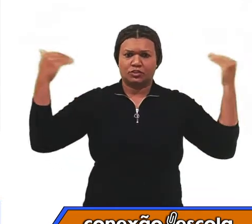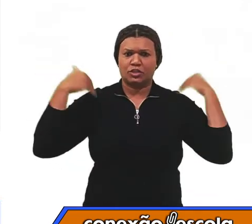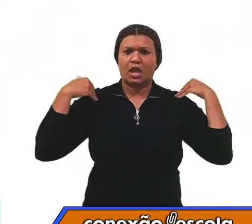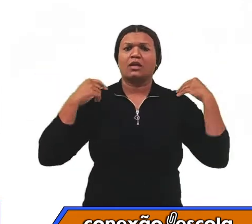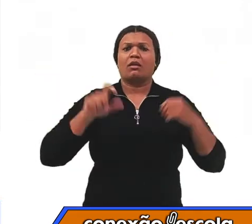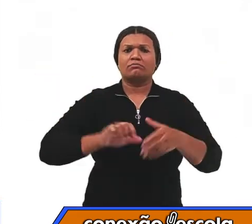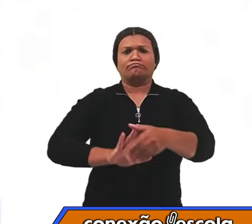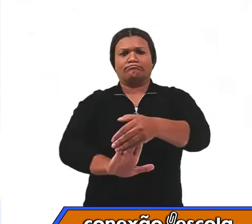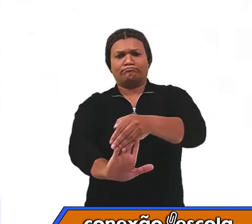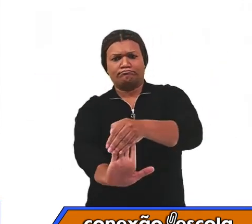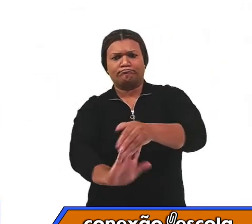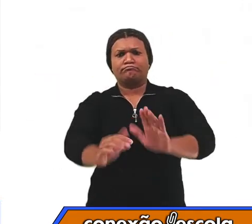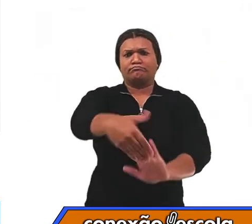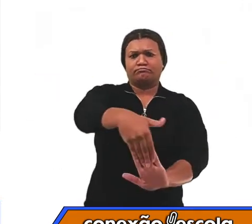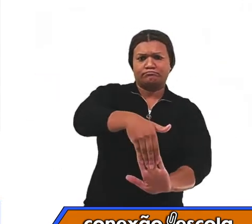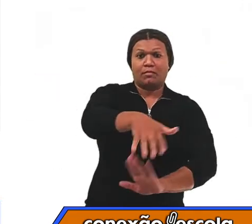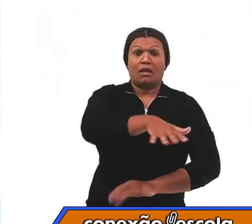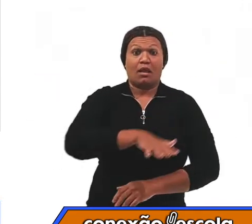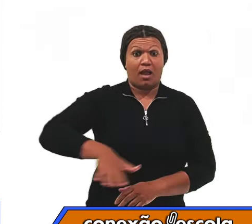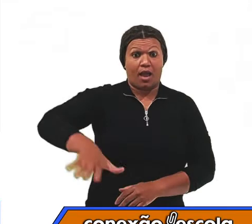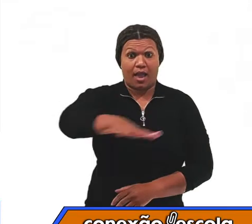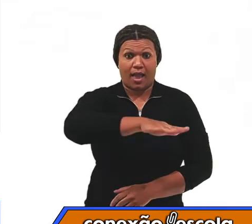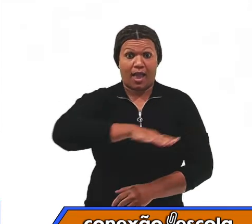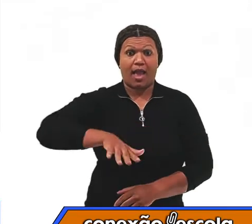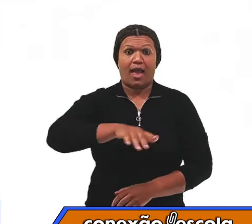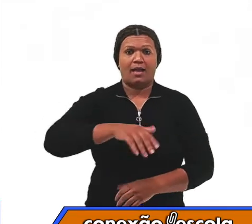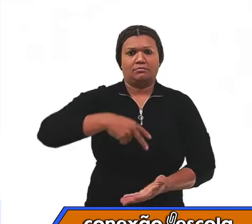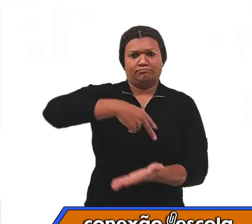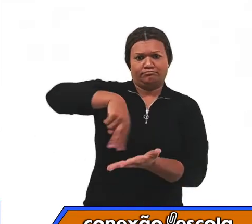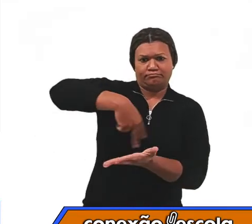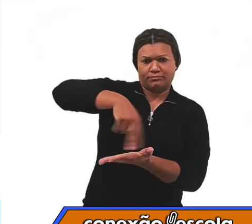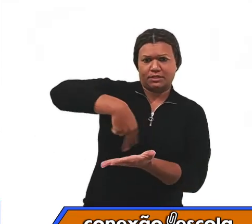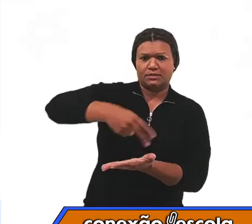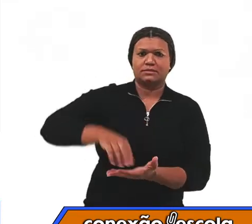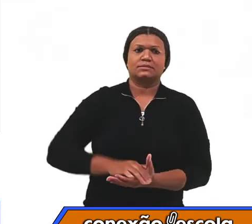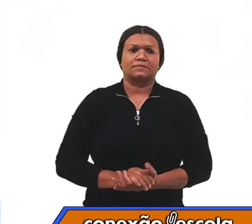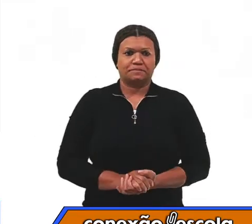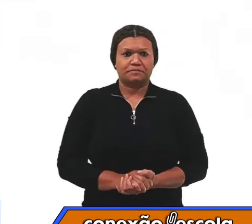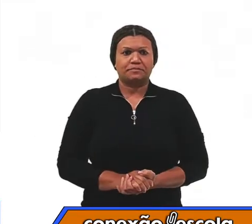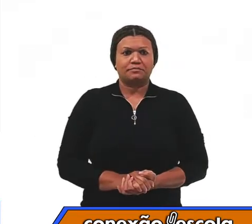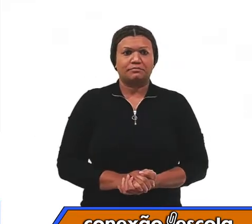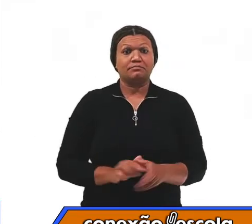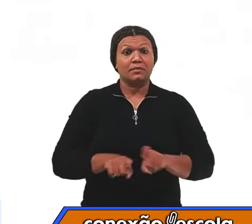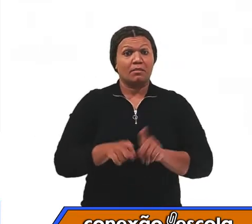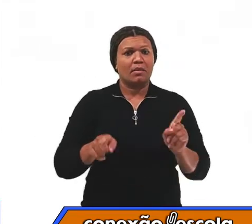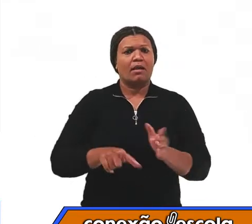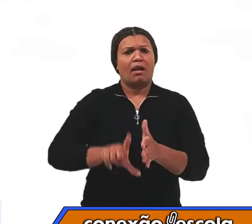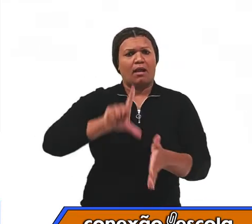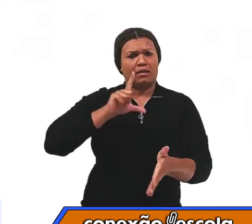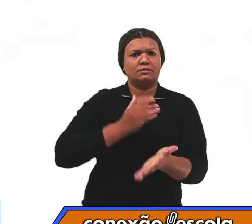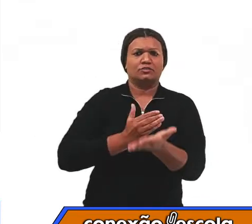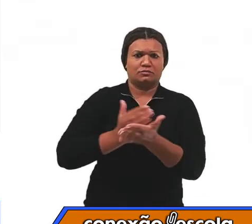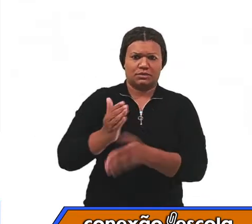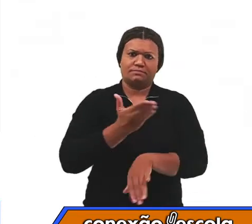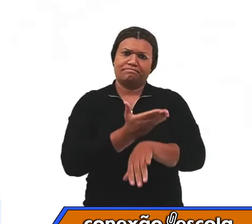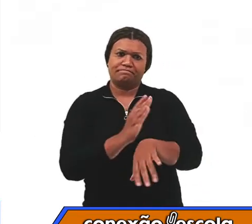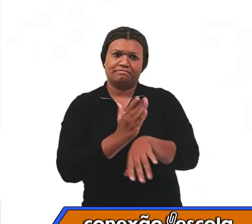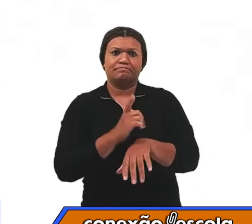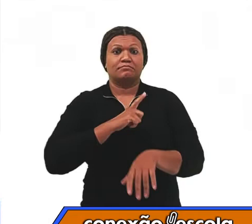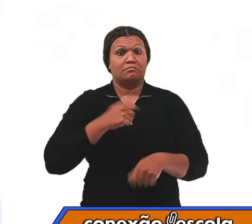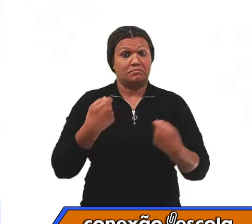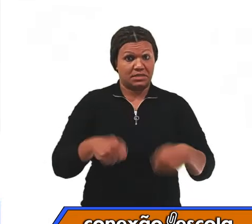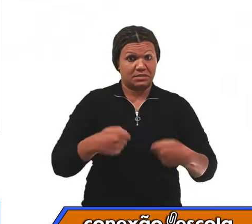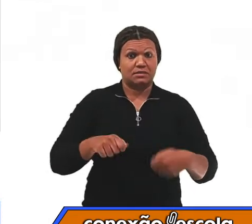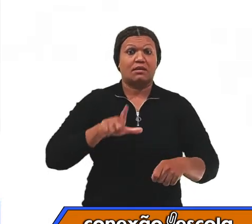funcional, práticas de dança e o alongamento. Mas, antes de começar o nosso treino, tem alguns